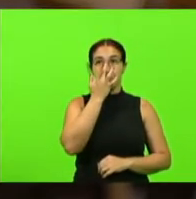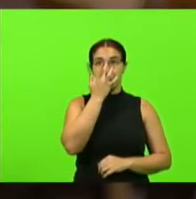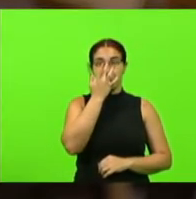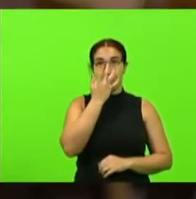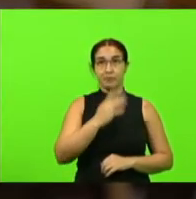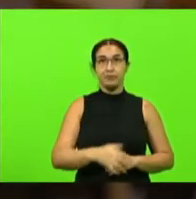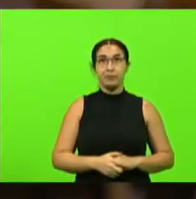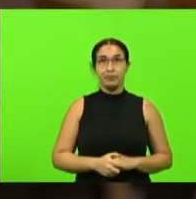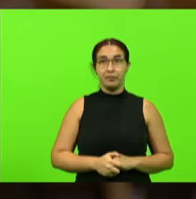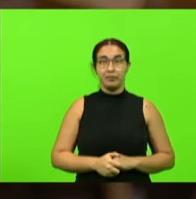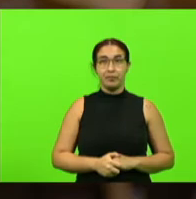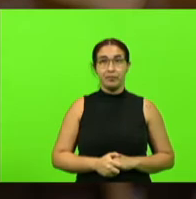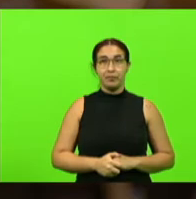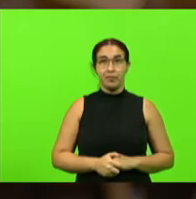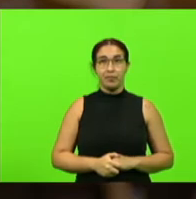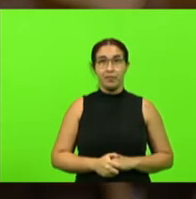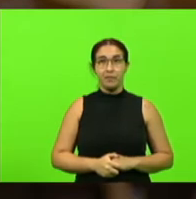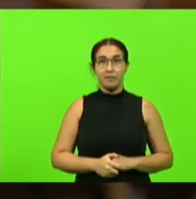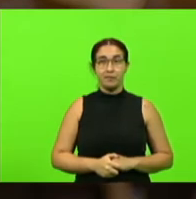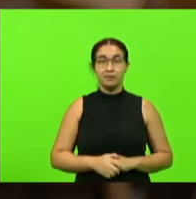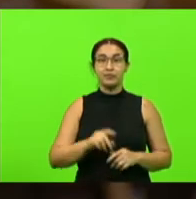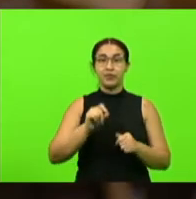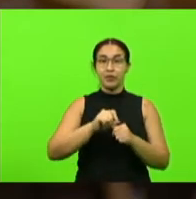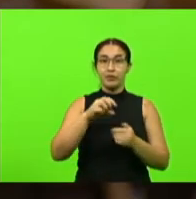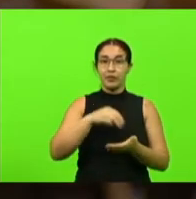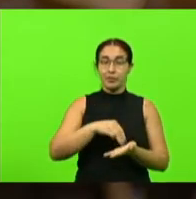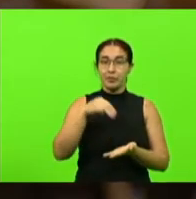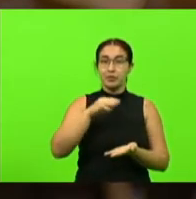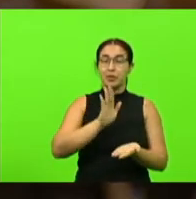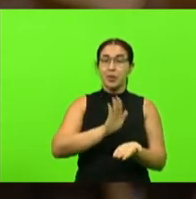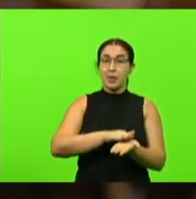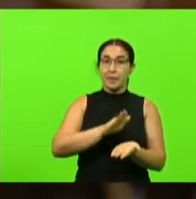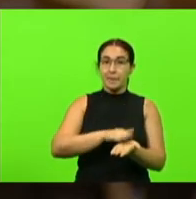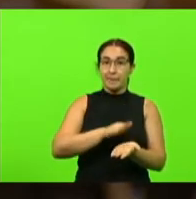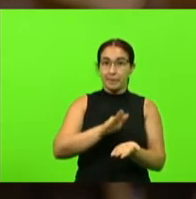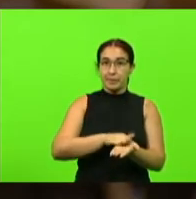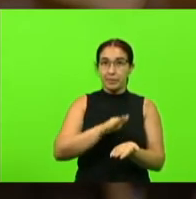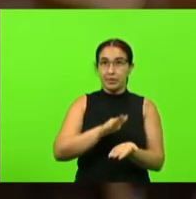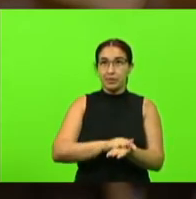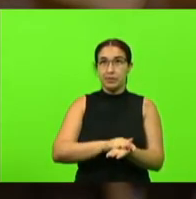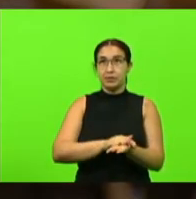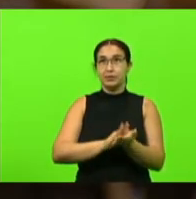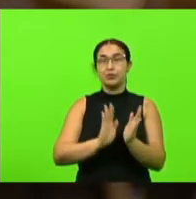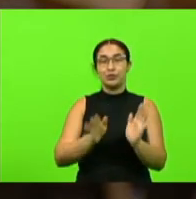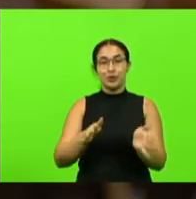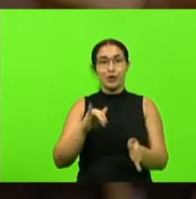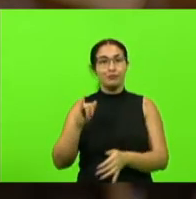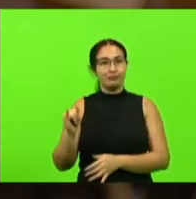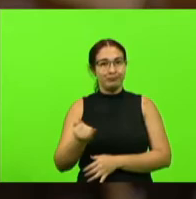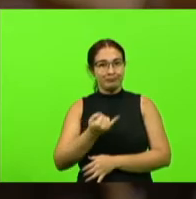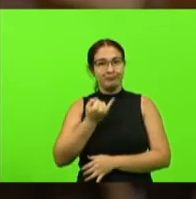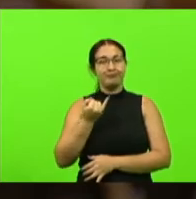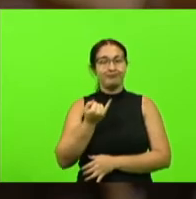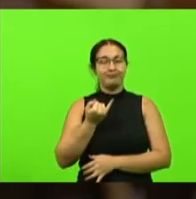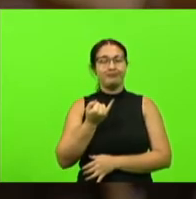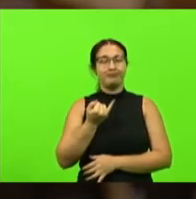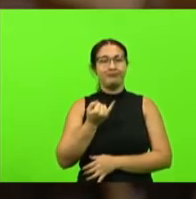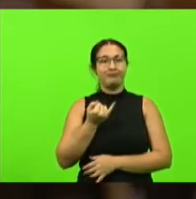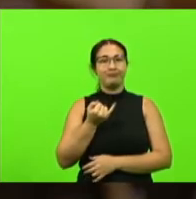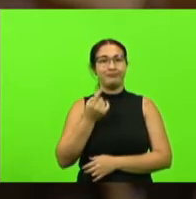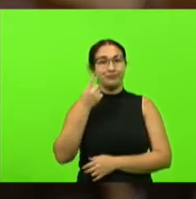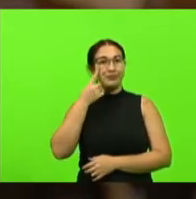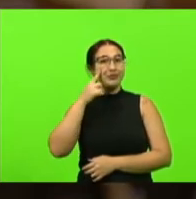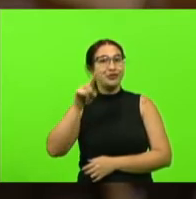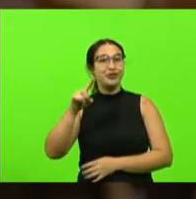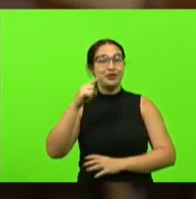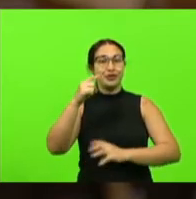também fiz uma moção de aplauso já aproveitando o ensejo desse dia internacional